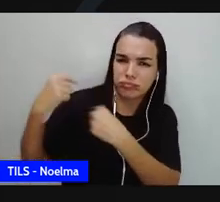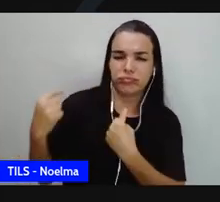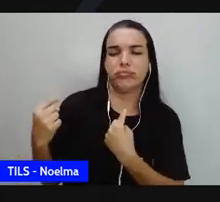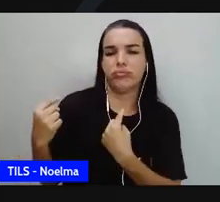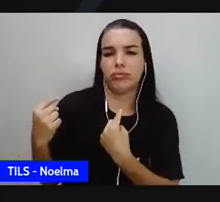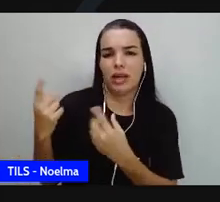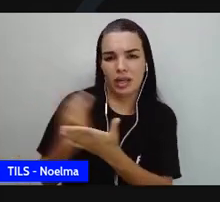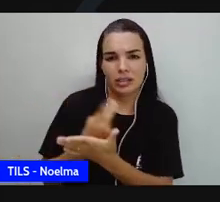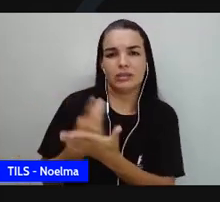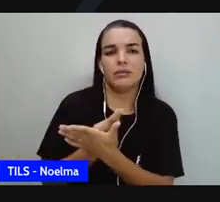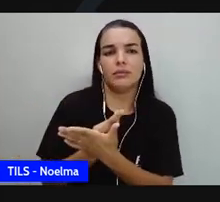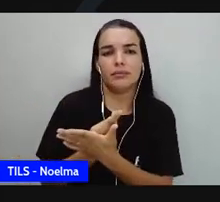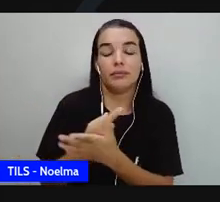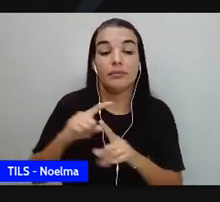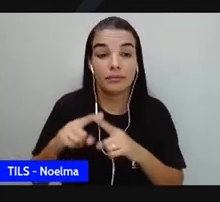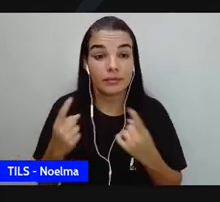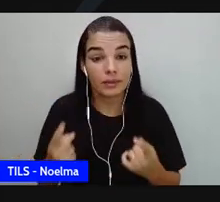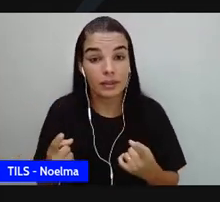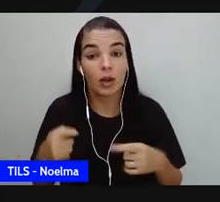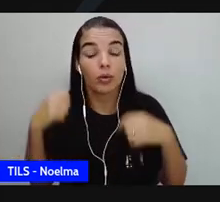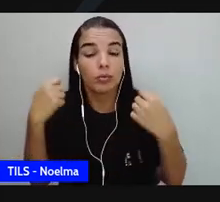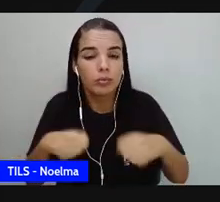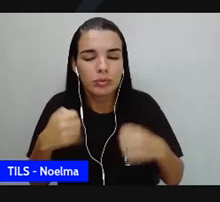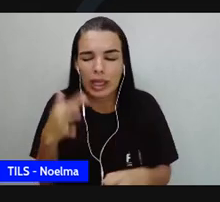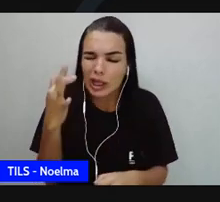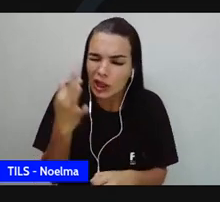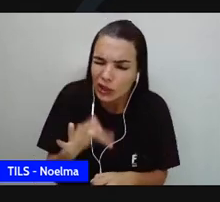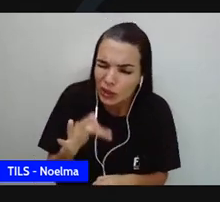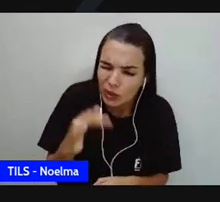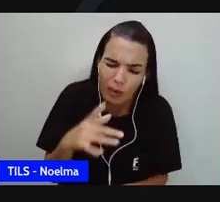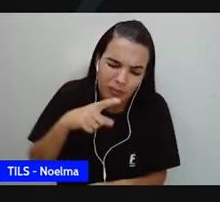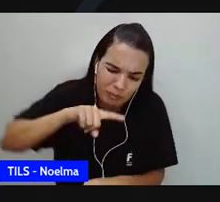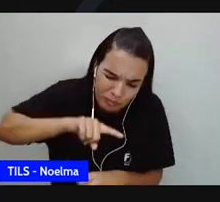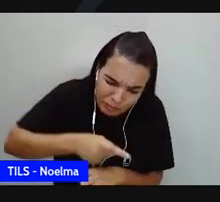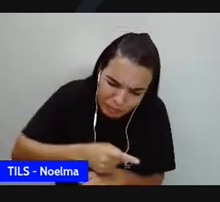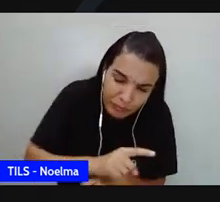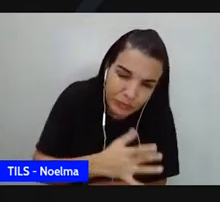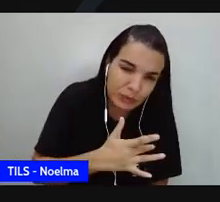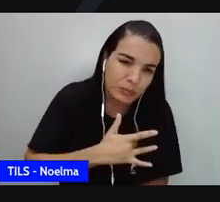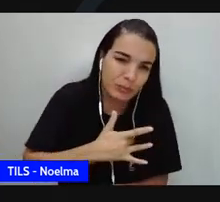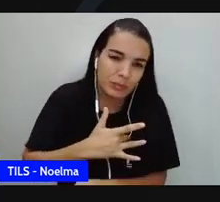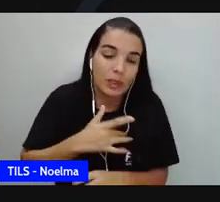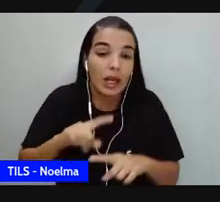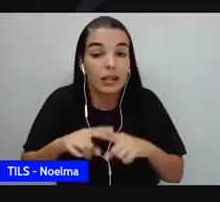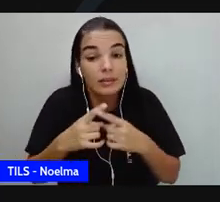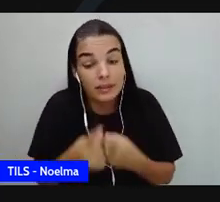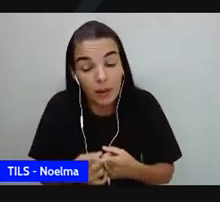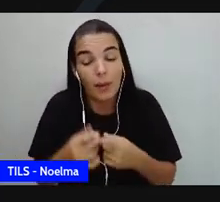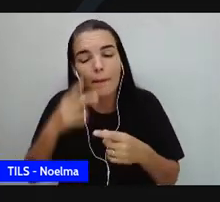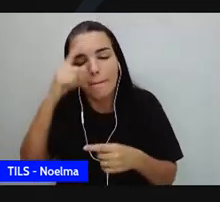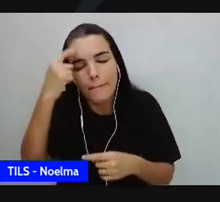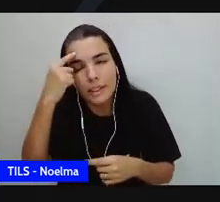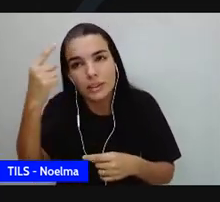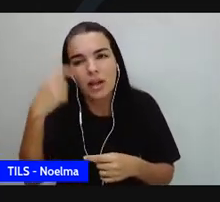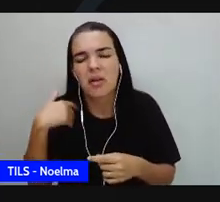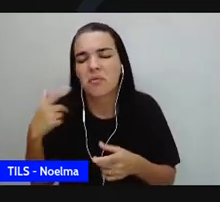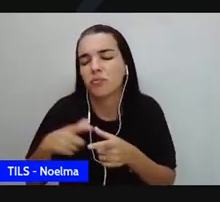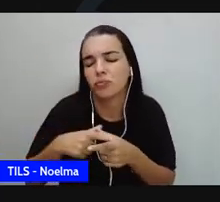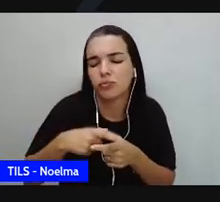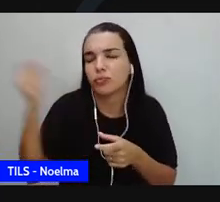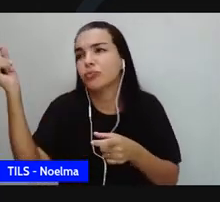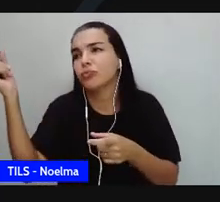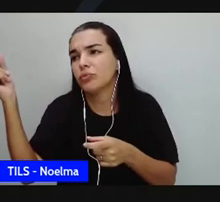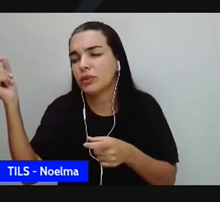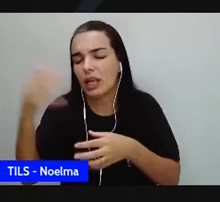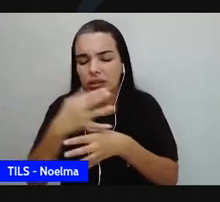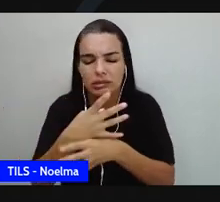nem apeditamos, não é? E com isso, dói profundamente. Então, elas pensaram em sair daquela cidade, né? Mas